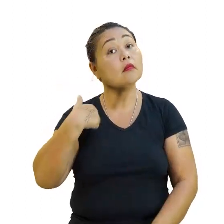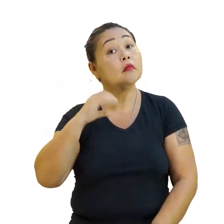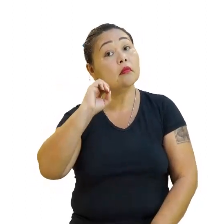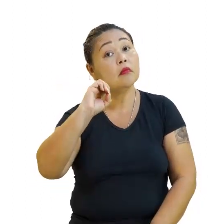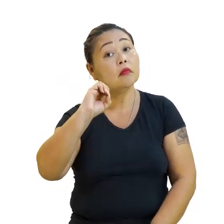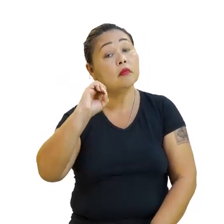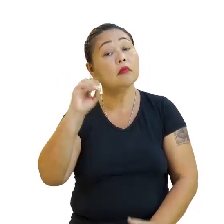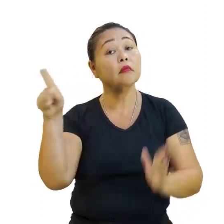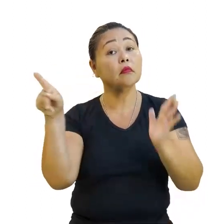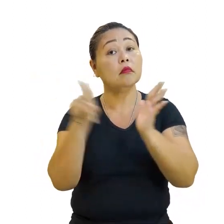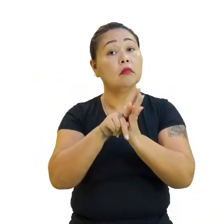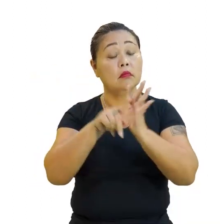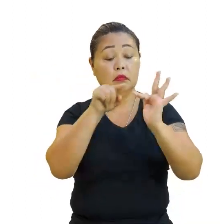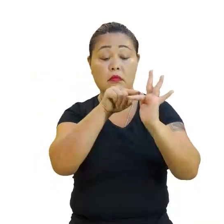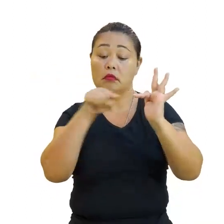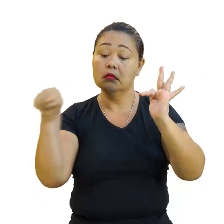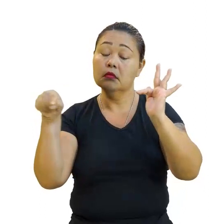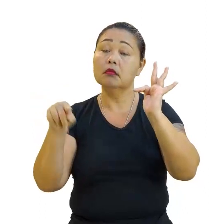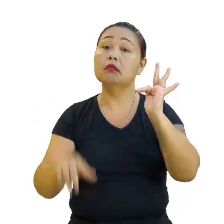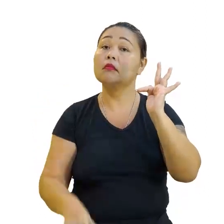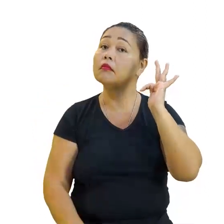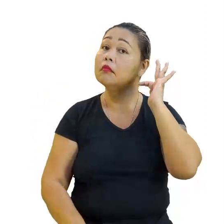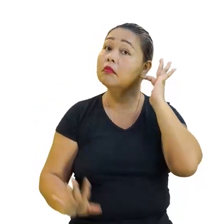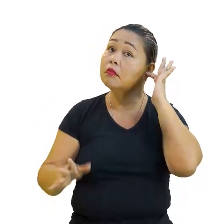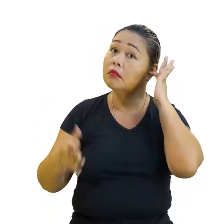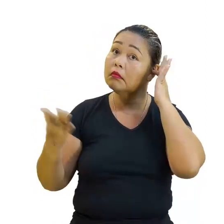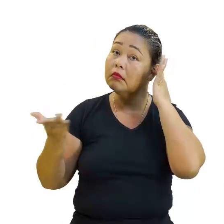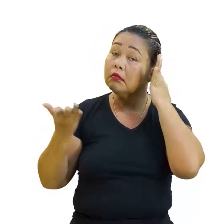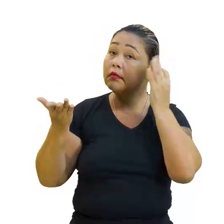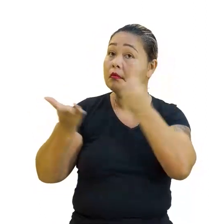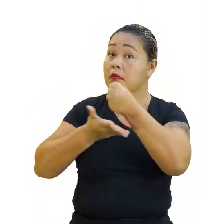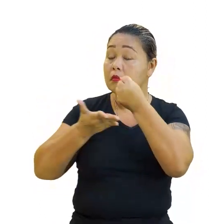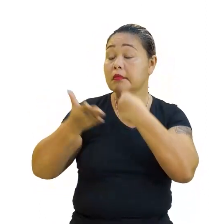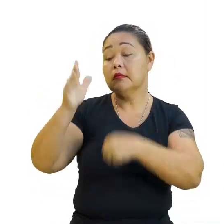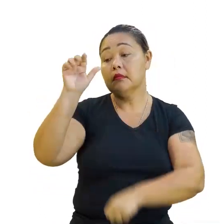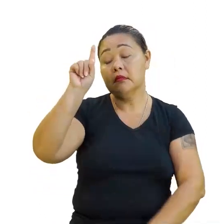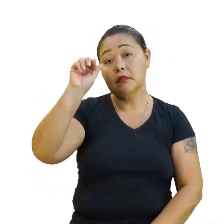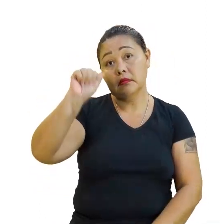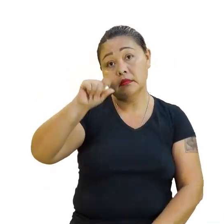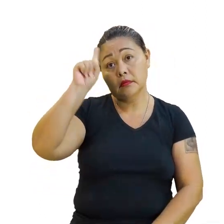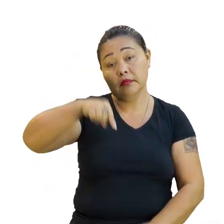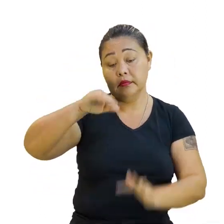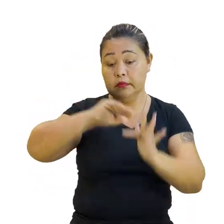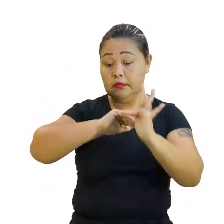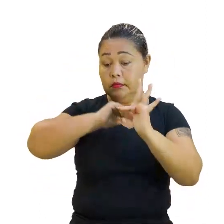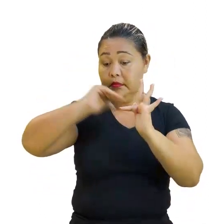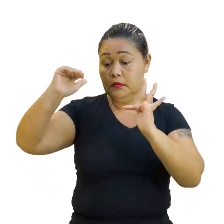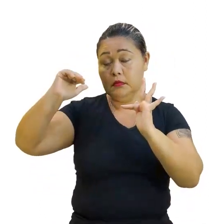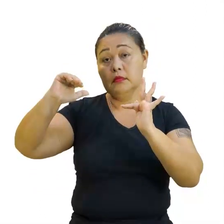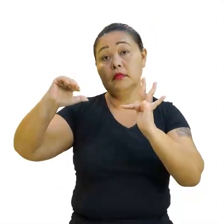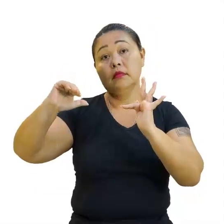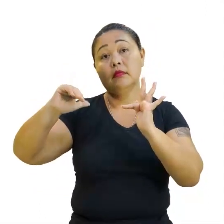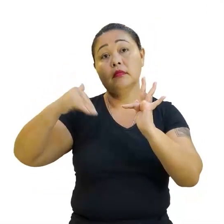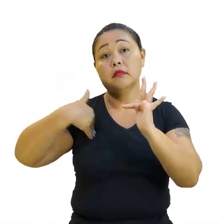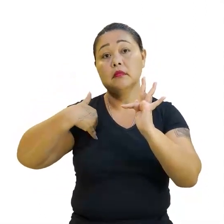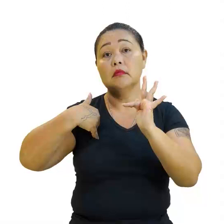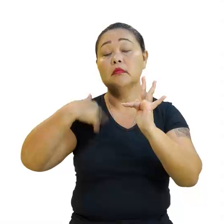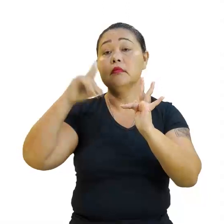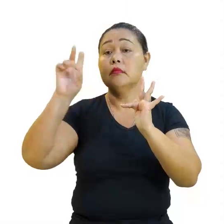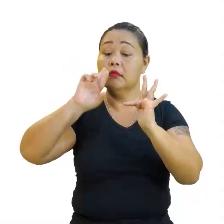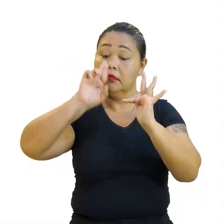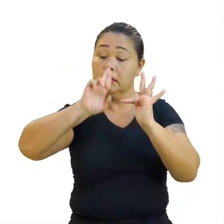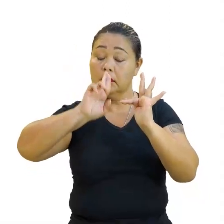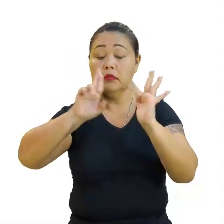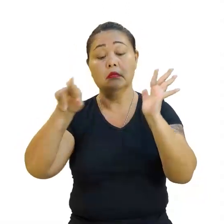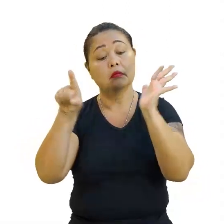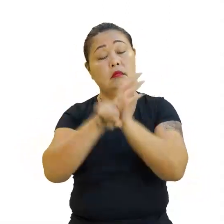Isso. Agora, baseado no nosso a positivo, na nossa função crescente, na nossa raiz menos 3, a